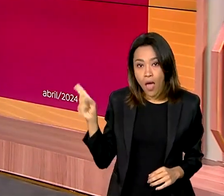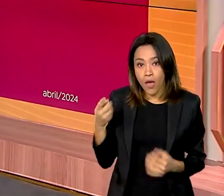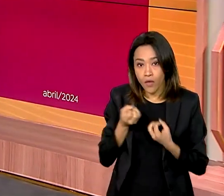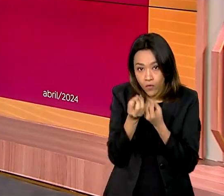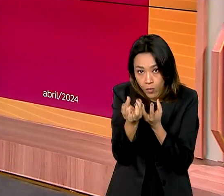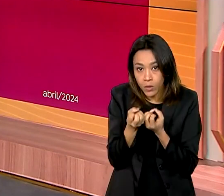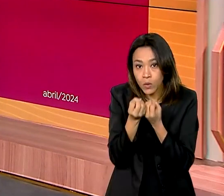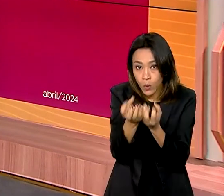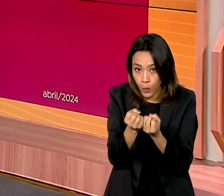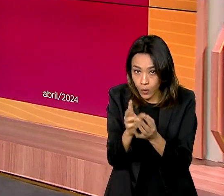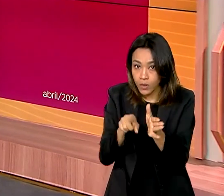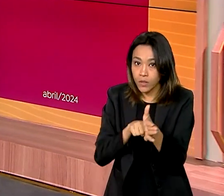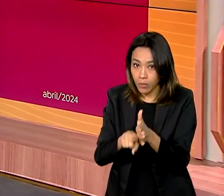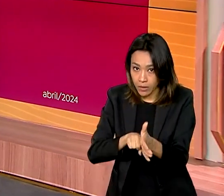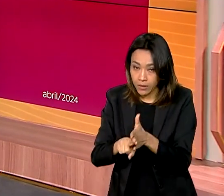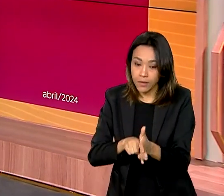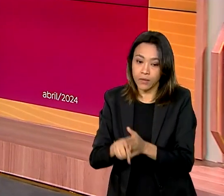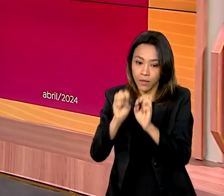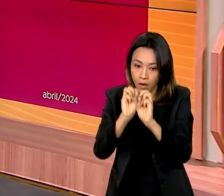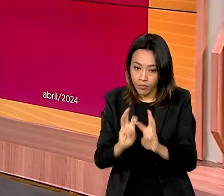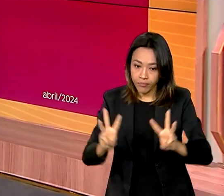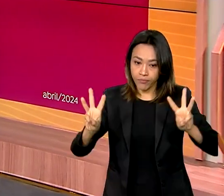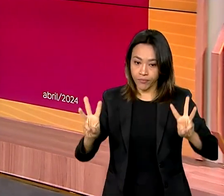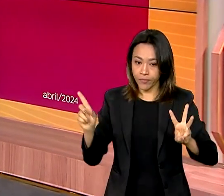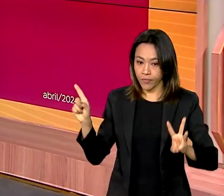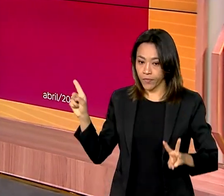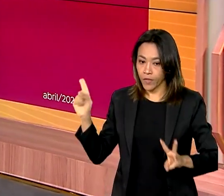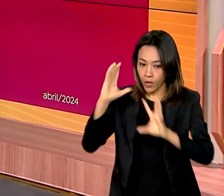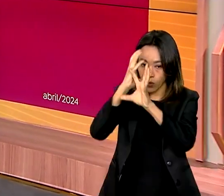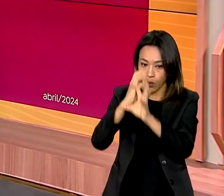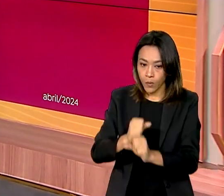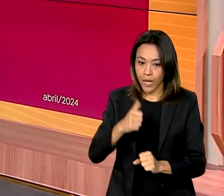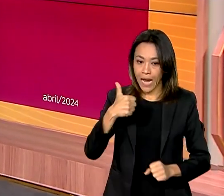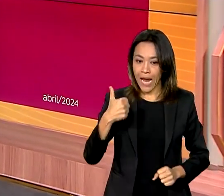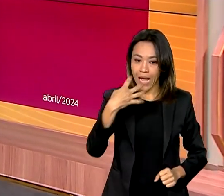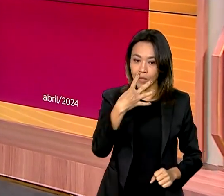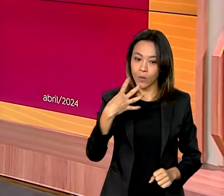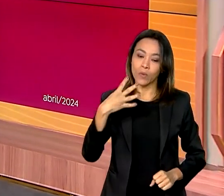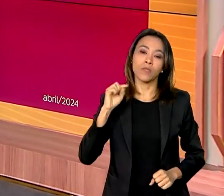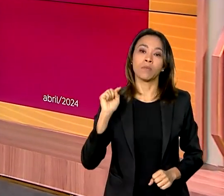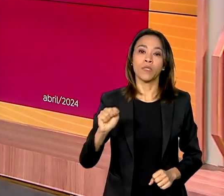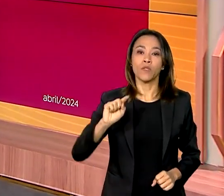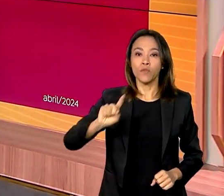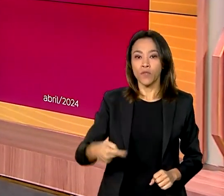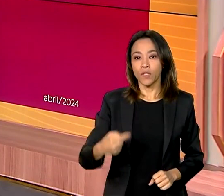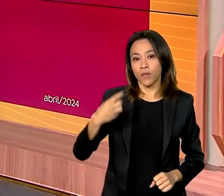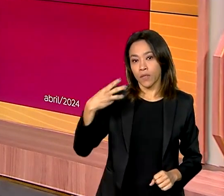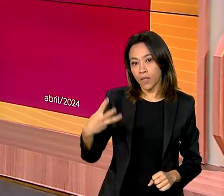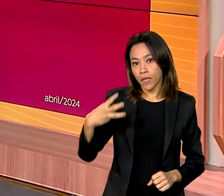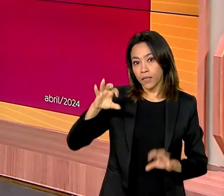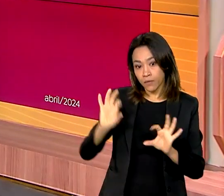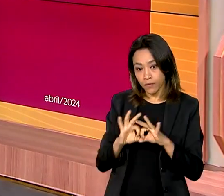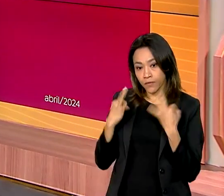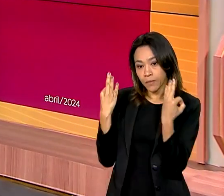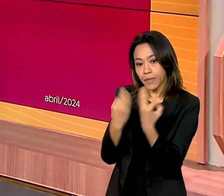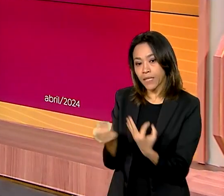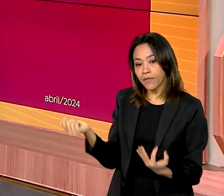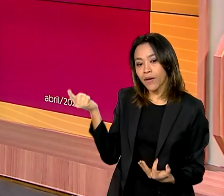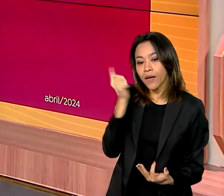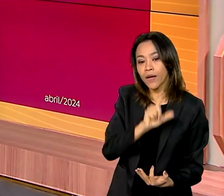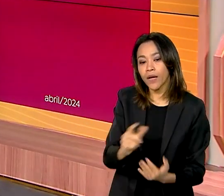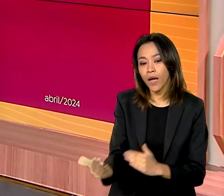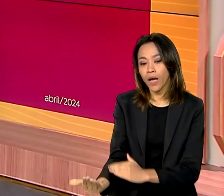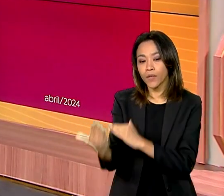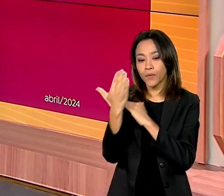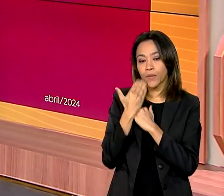censo. Essa cidade tem essa população, são 14 mil e 300 famílias beneficiadas pelo